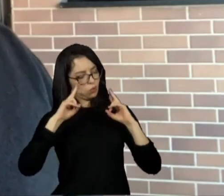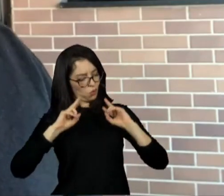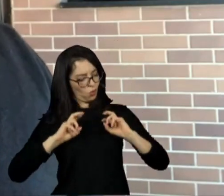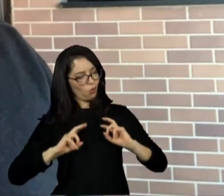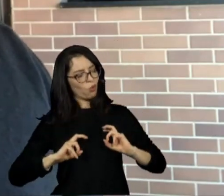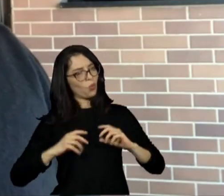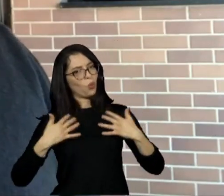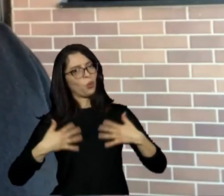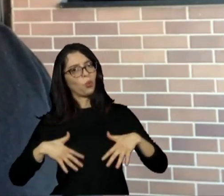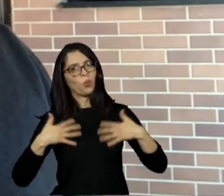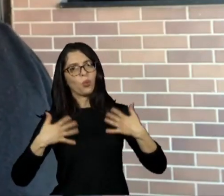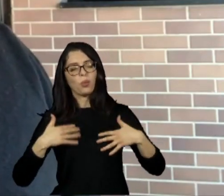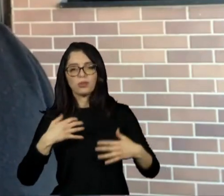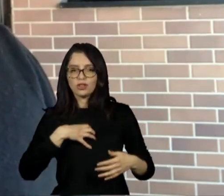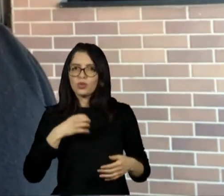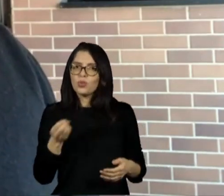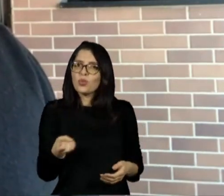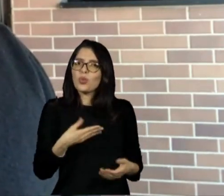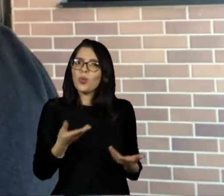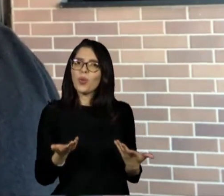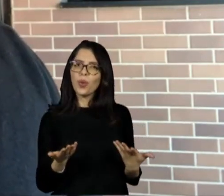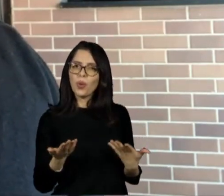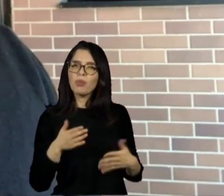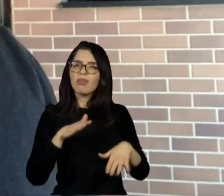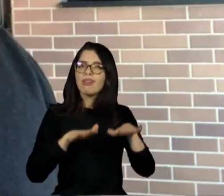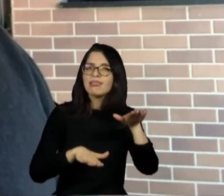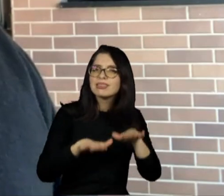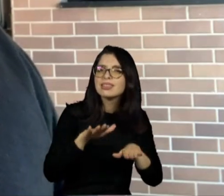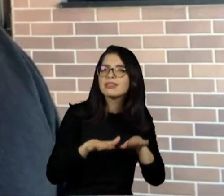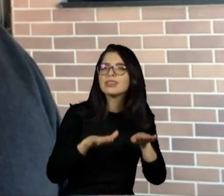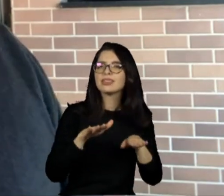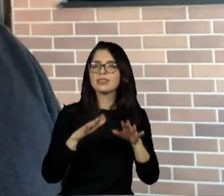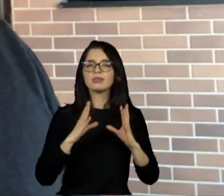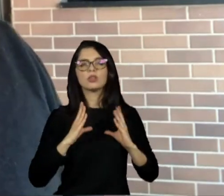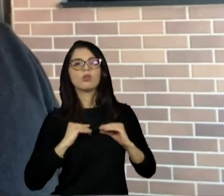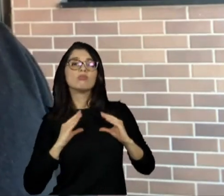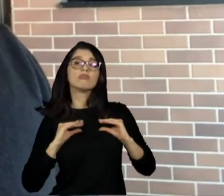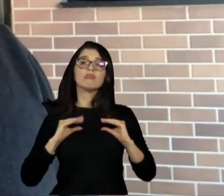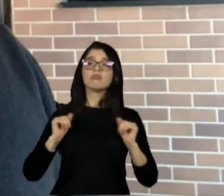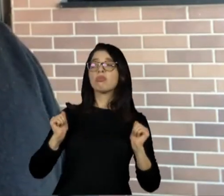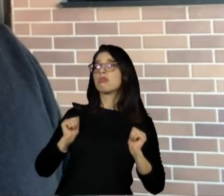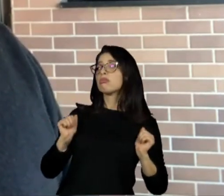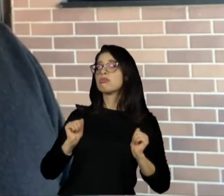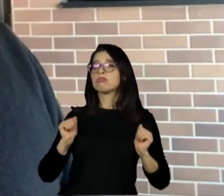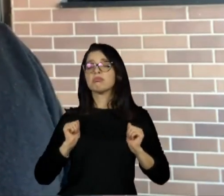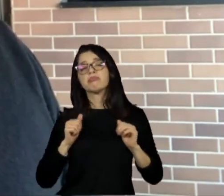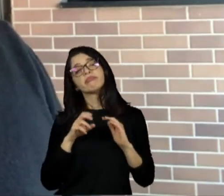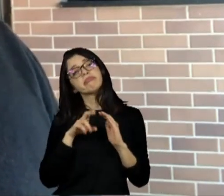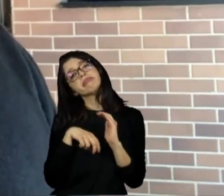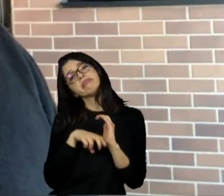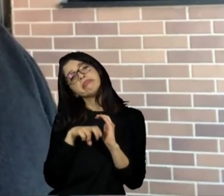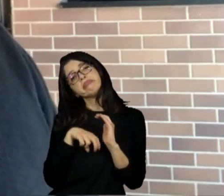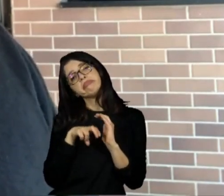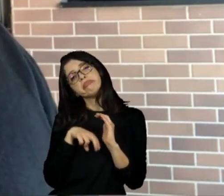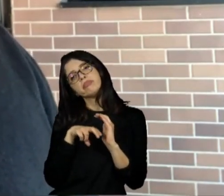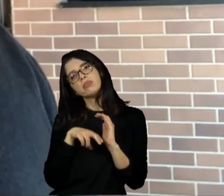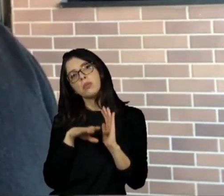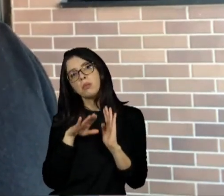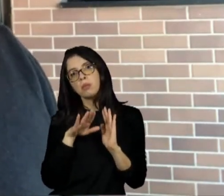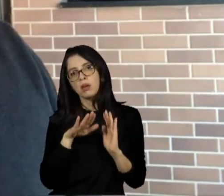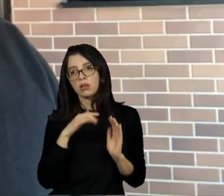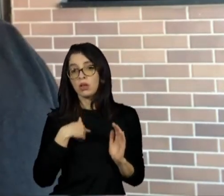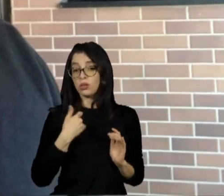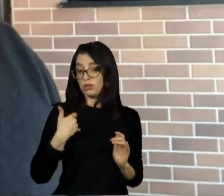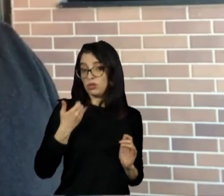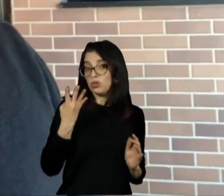Muitas vezes, em coisas que você está um pouco acomodado diante da sua situação, eu tenho 45 anos, então,